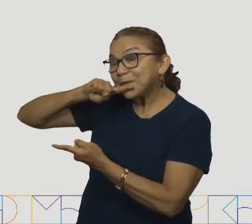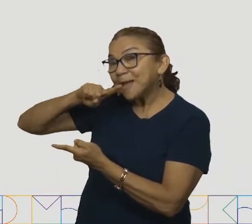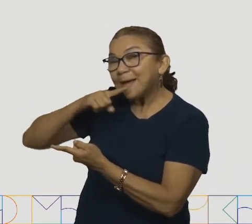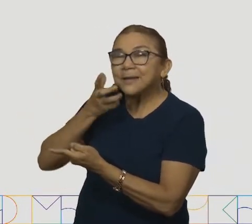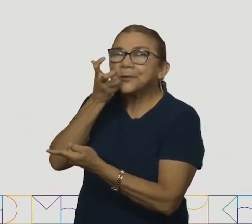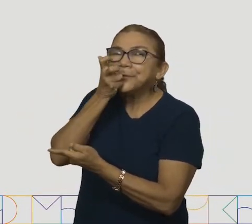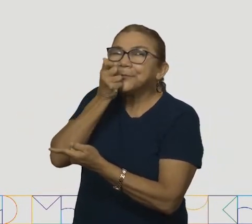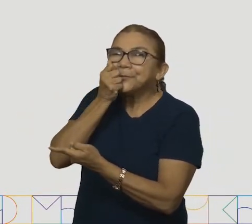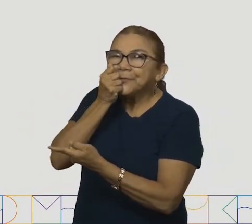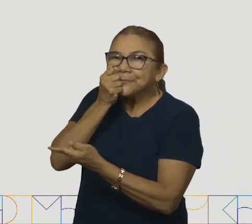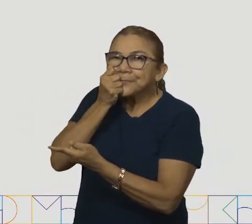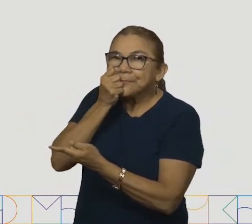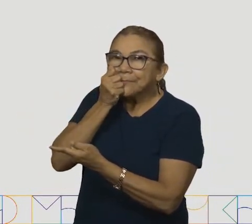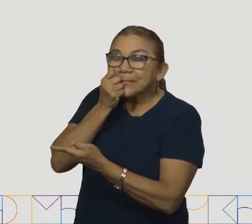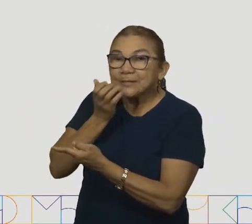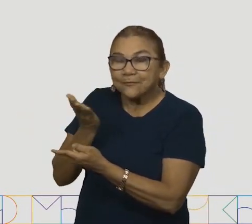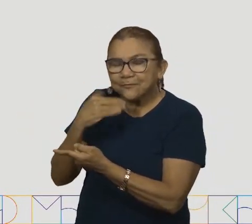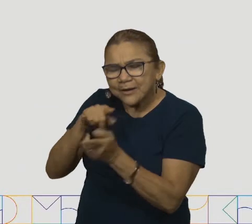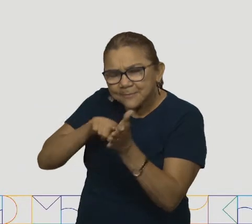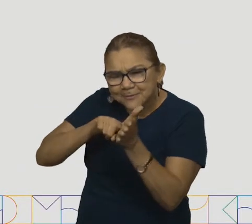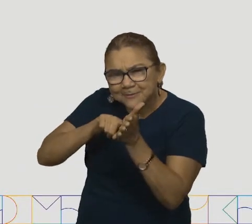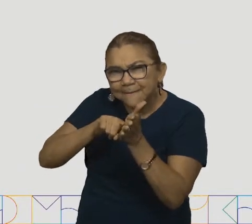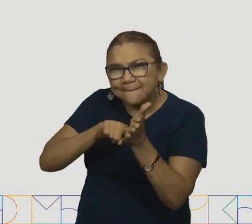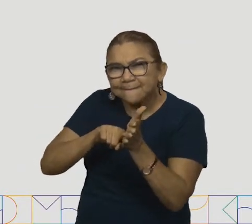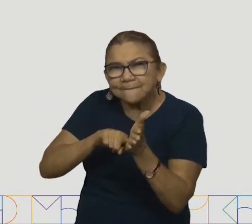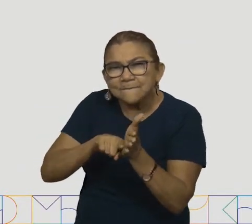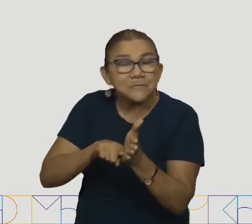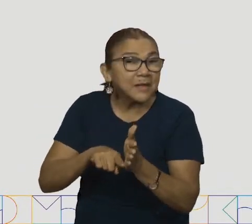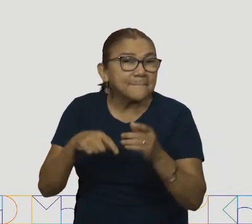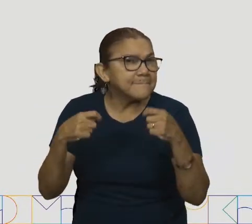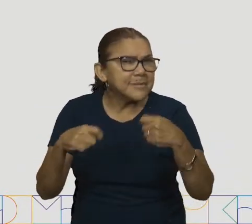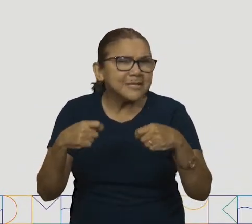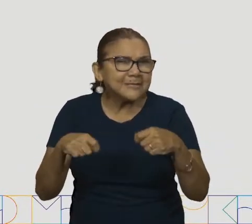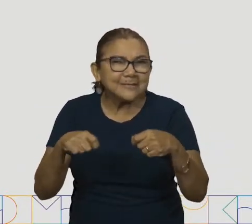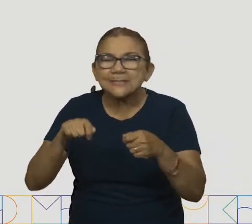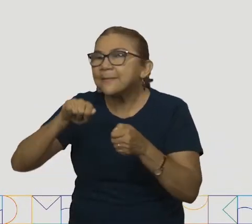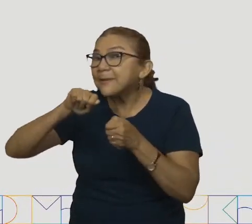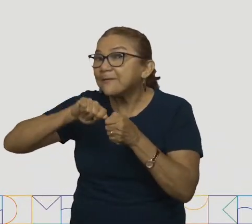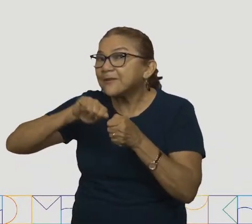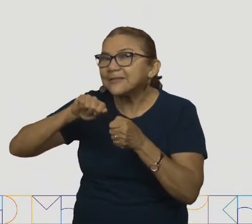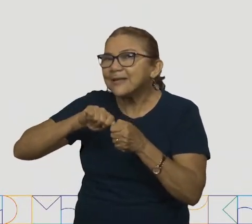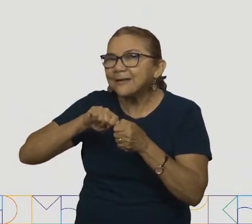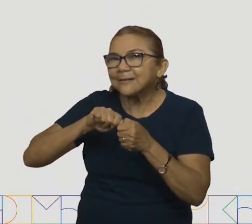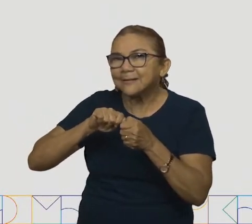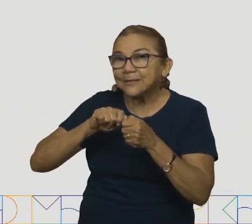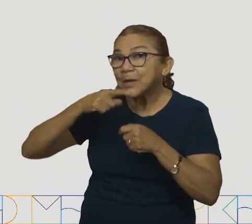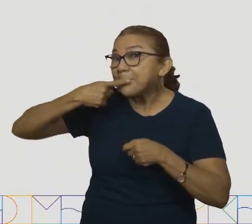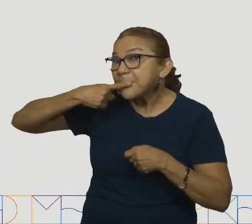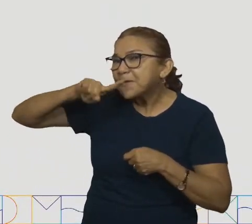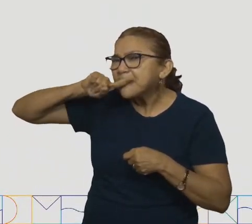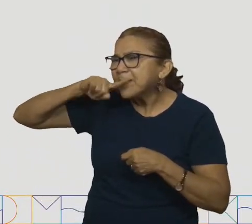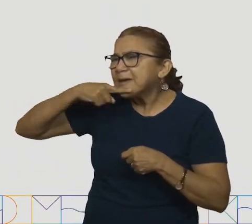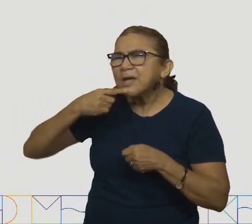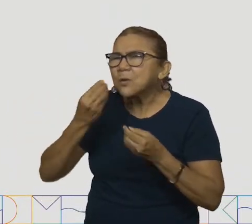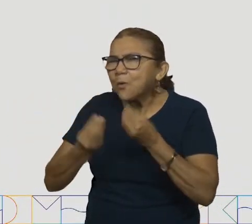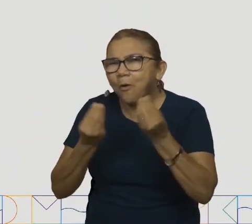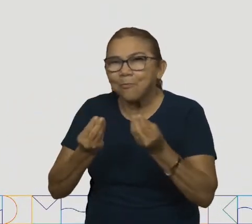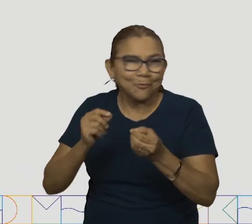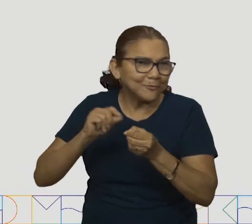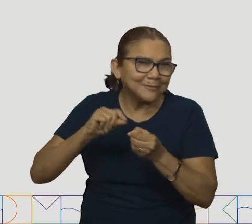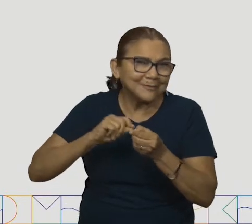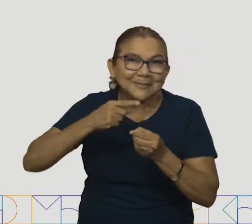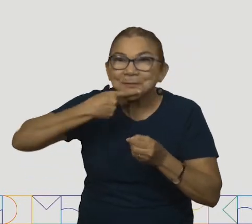investigar quais os ingredientes que precisam para fazer um picolé de limão. Fale junto comigo.